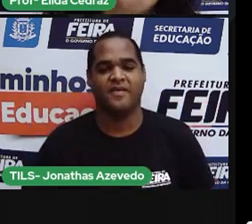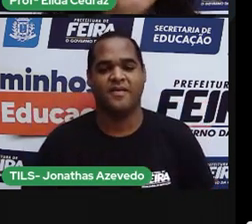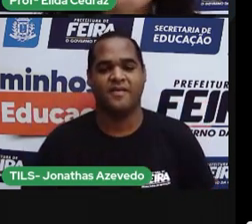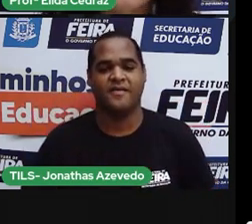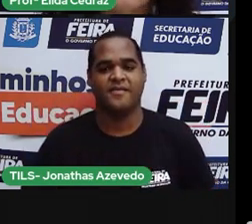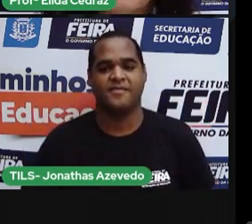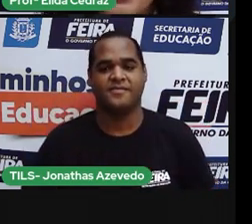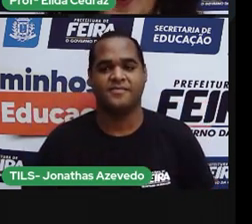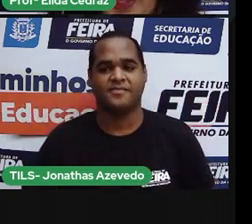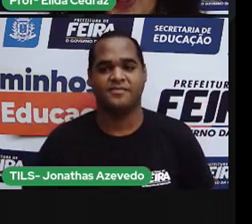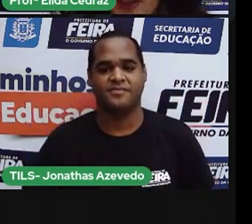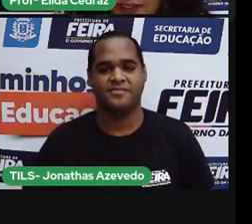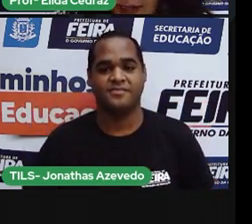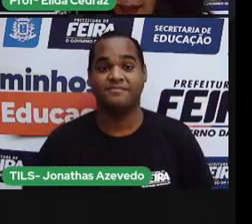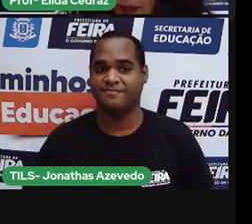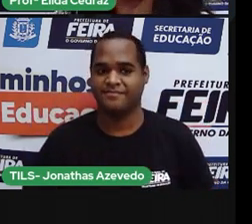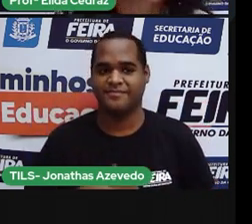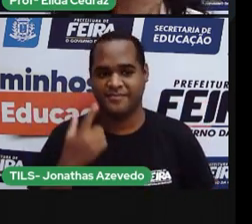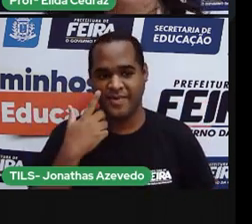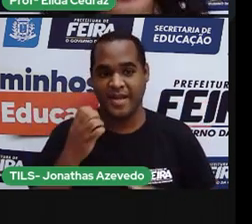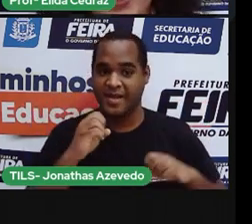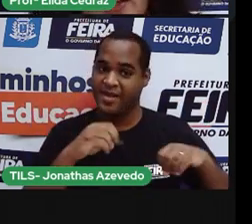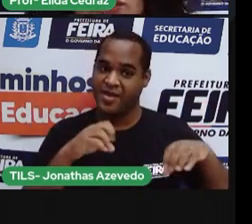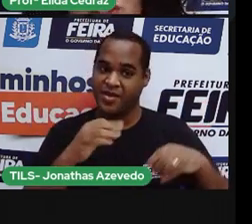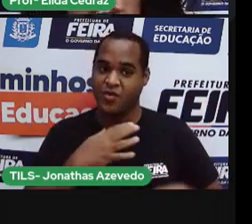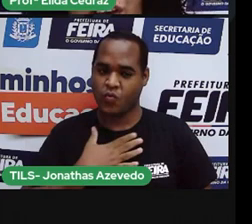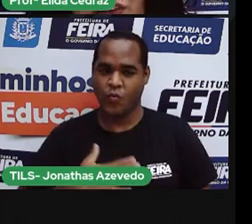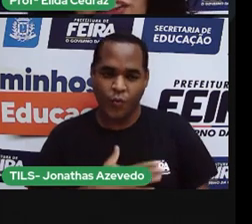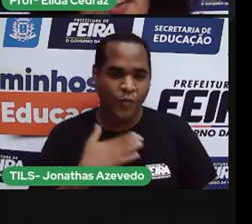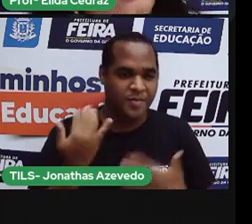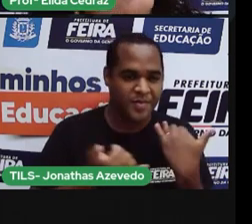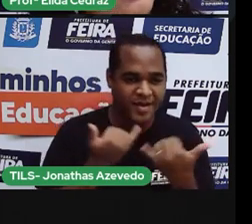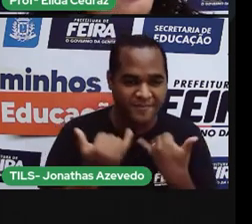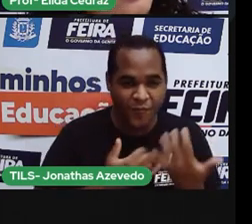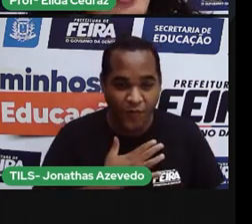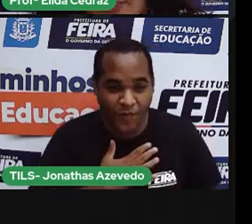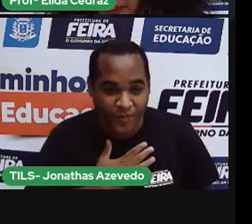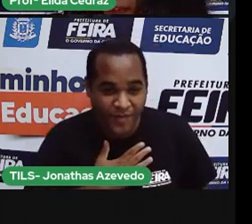Vamos continuar nossa aula. E aí, gostaram do jogo?